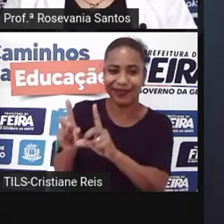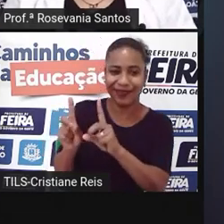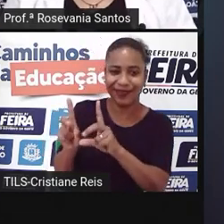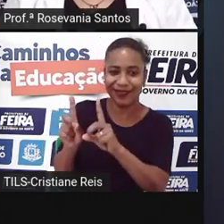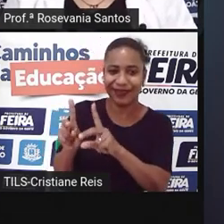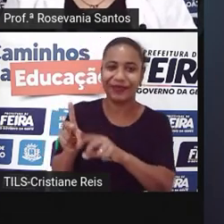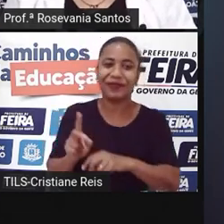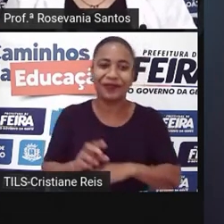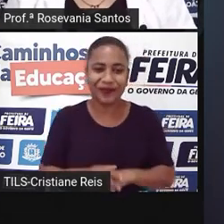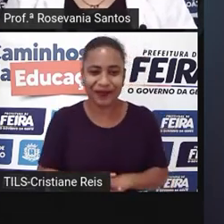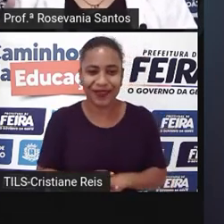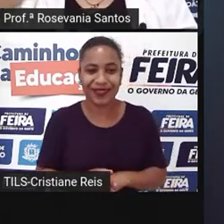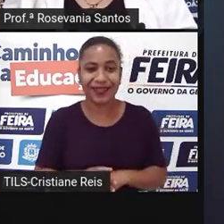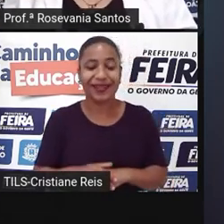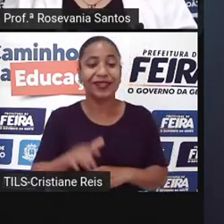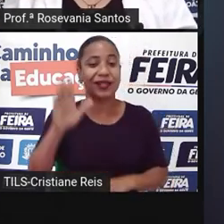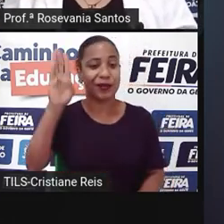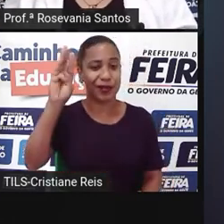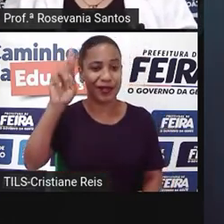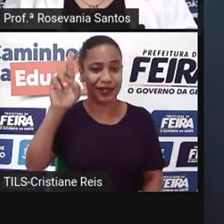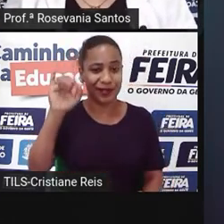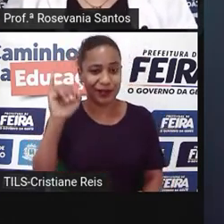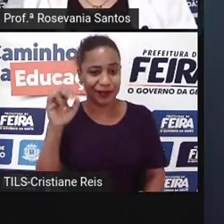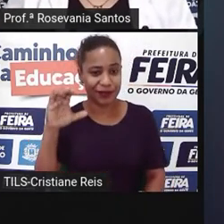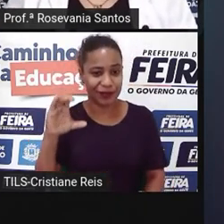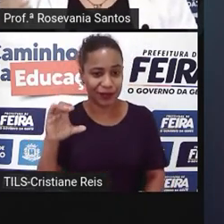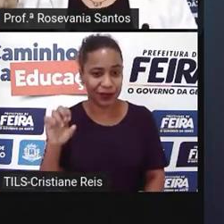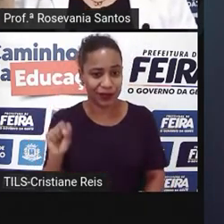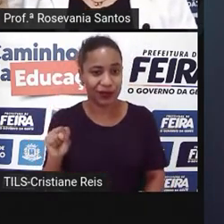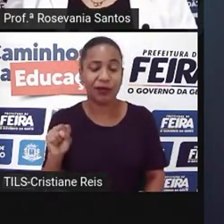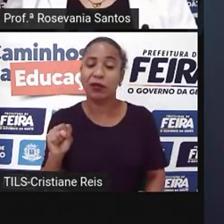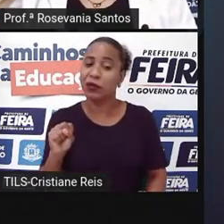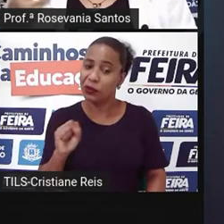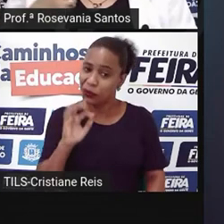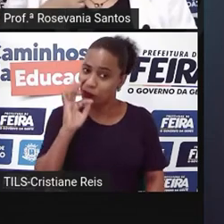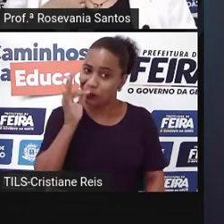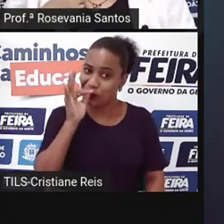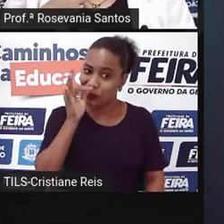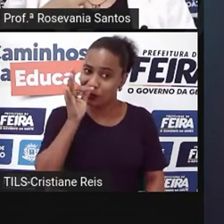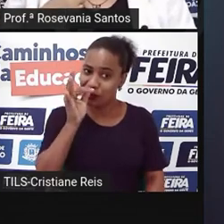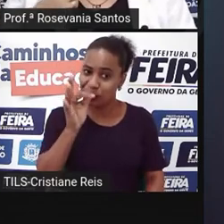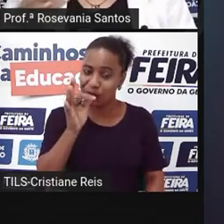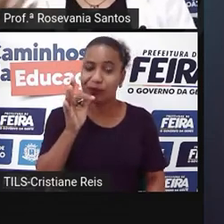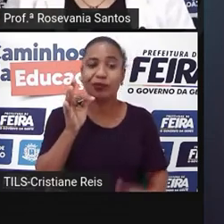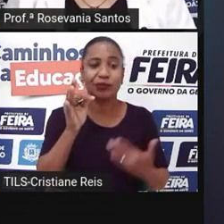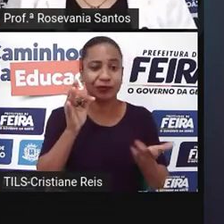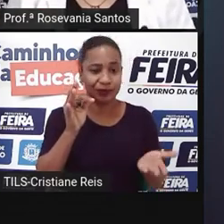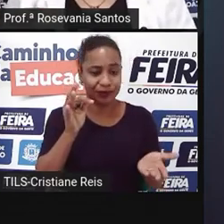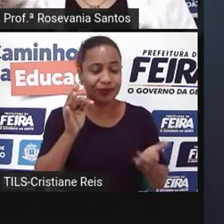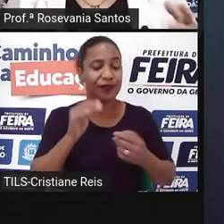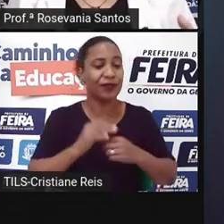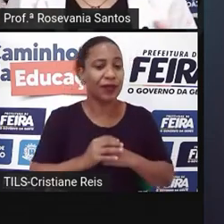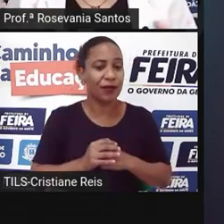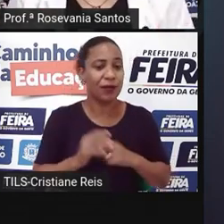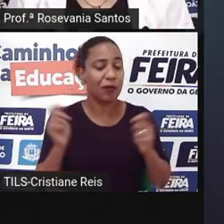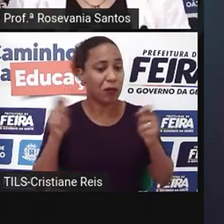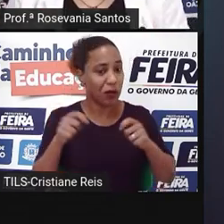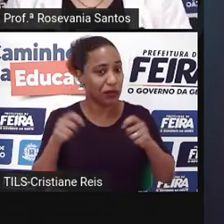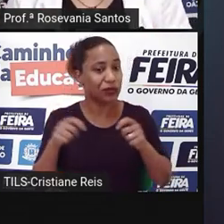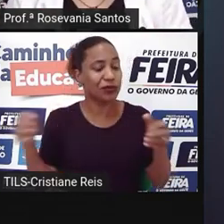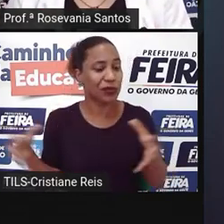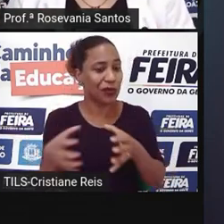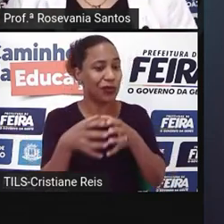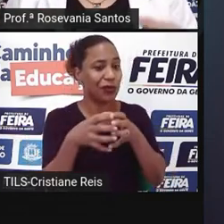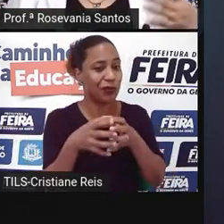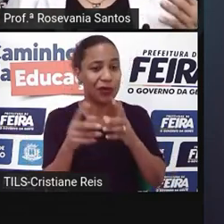organização que pode vir ou não no futuro, né? Ser considerado, mora a dizer assim, um bloco econômico, no